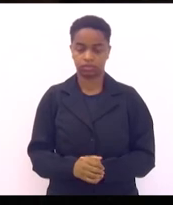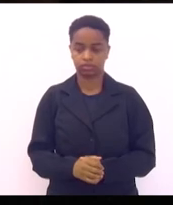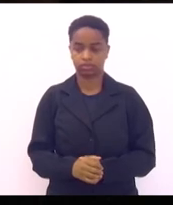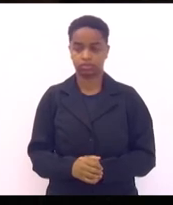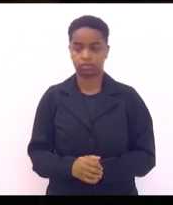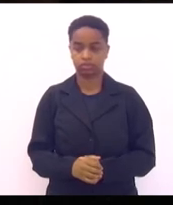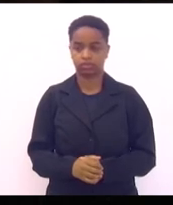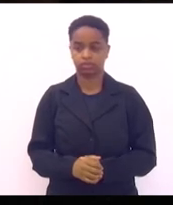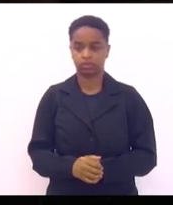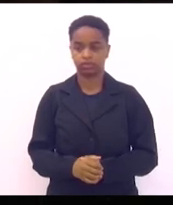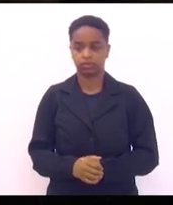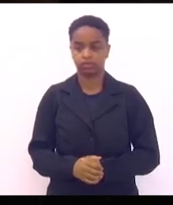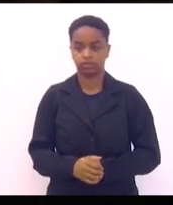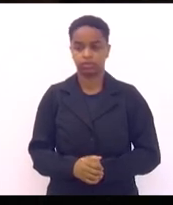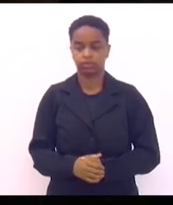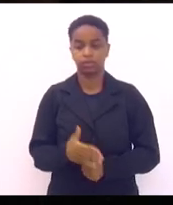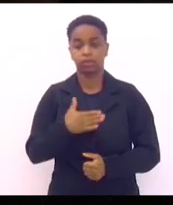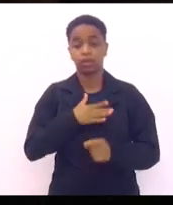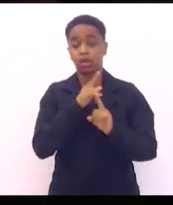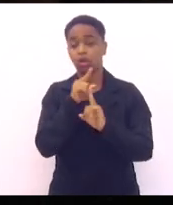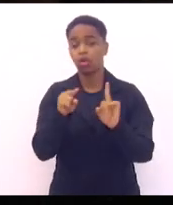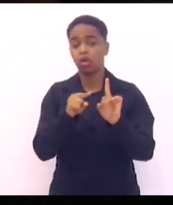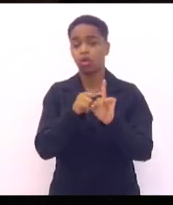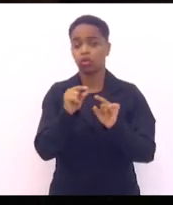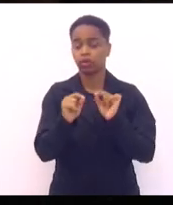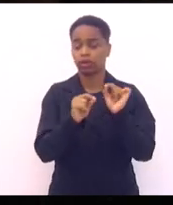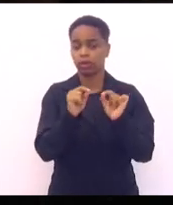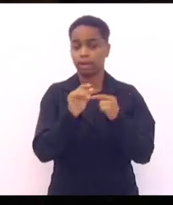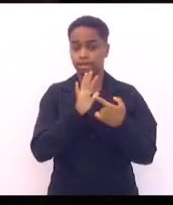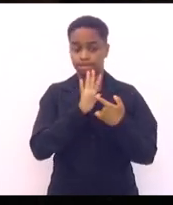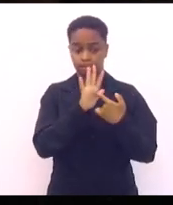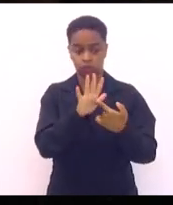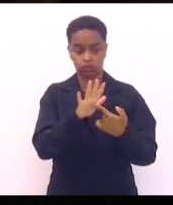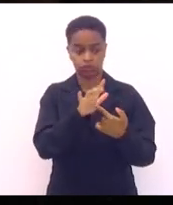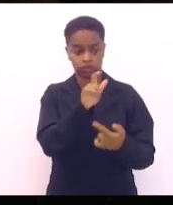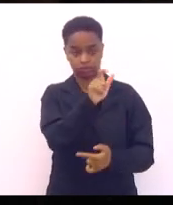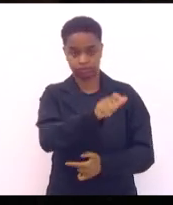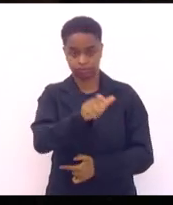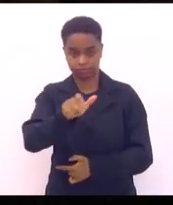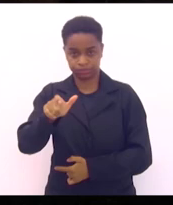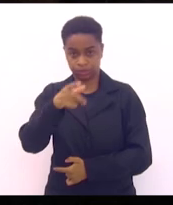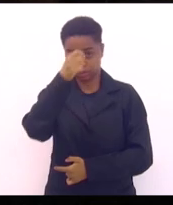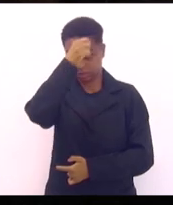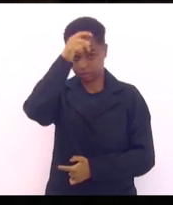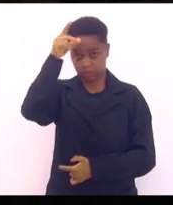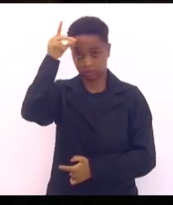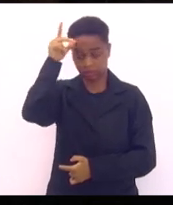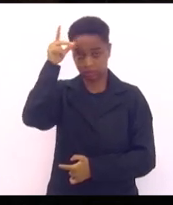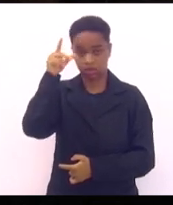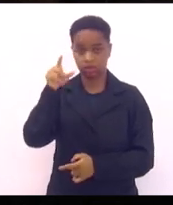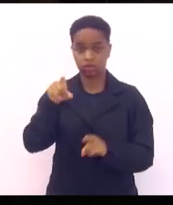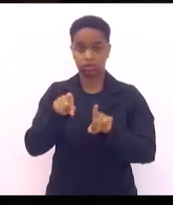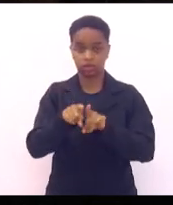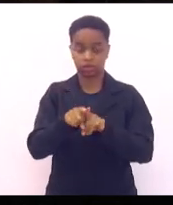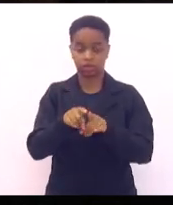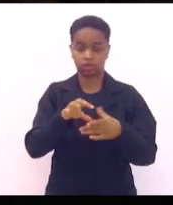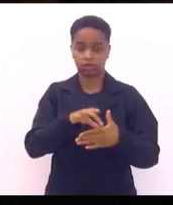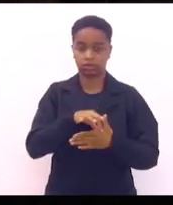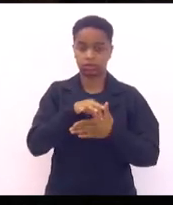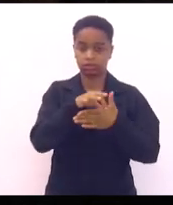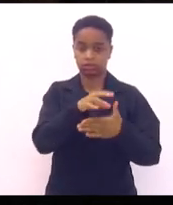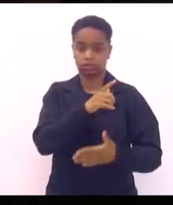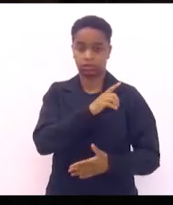o que eu quero com isso é mostrar para os prefeitos liderados pelo Estado que a gente tem uma discussão